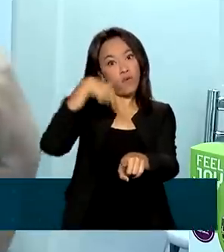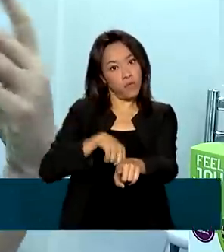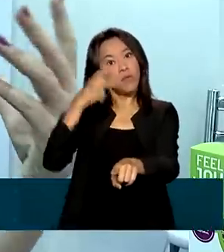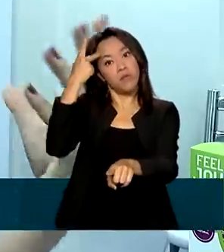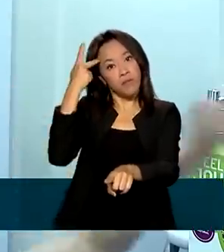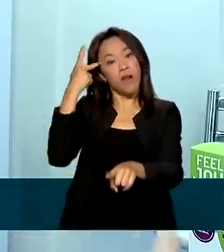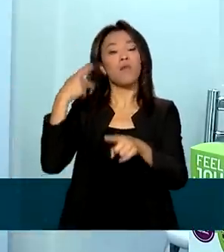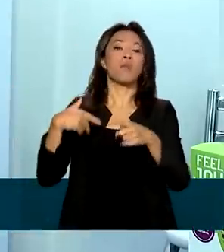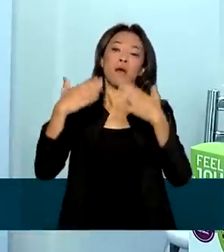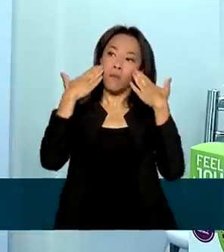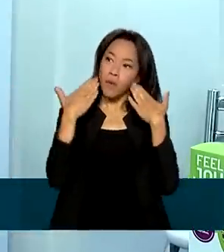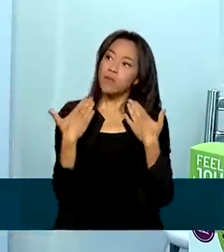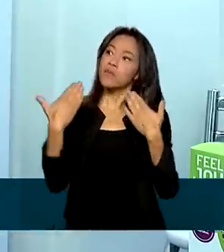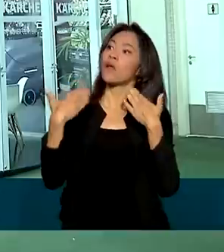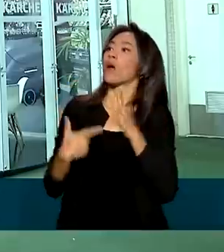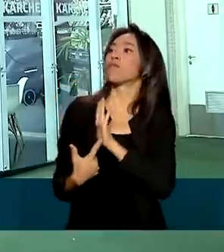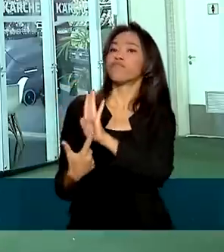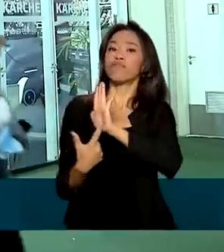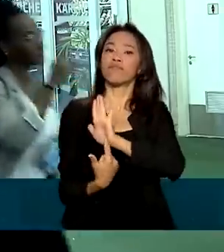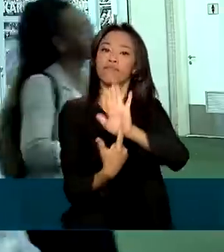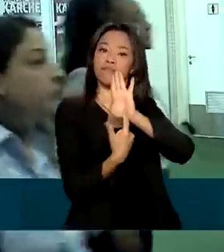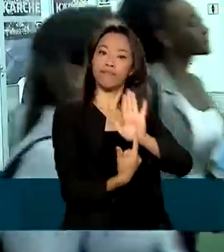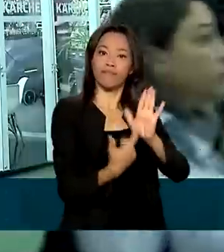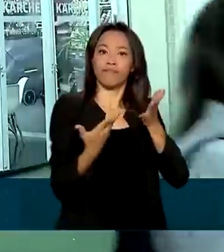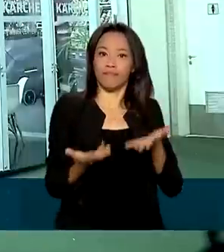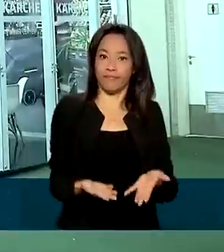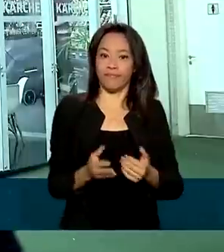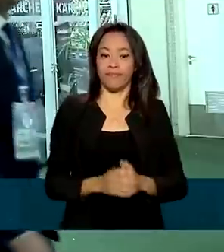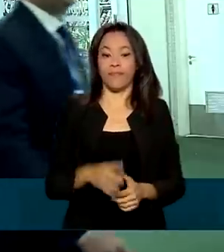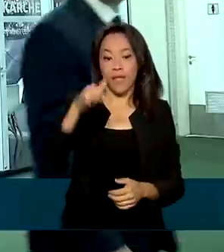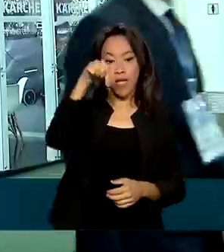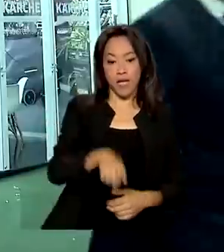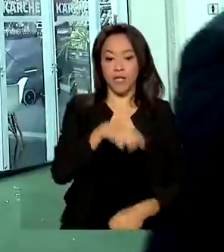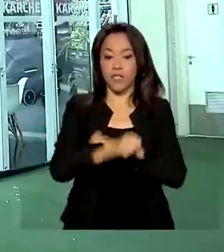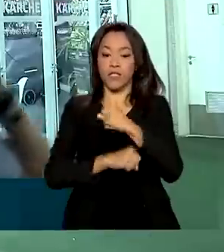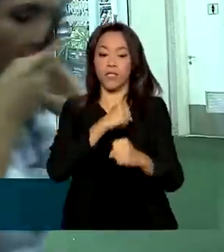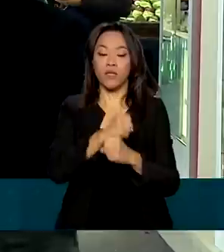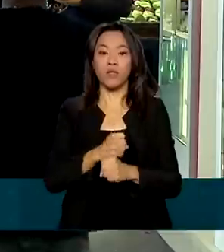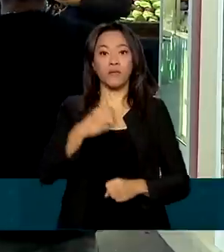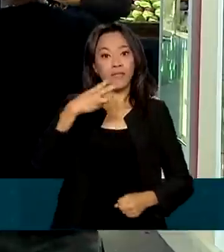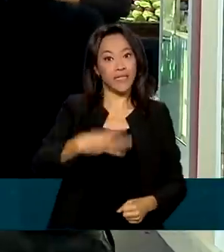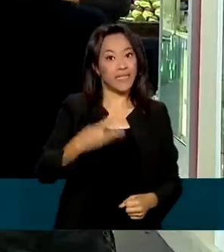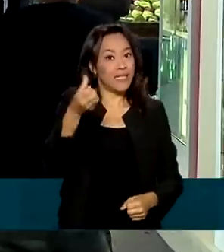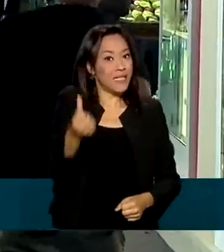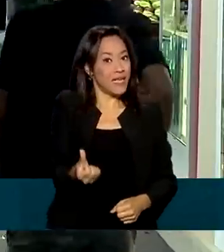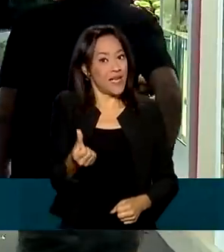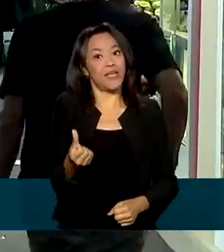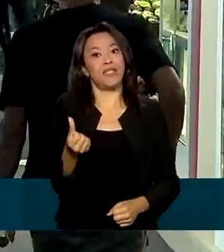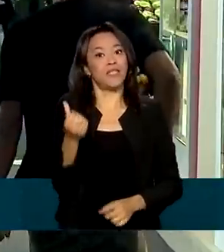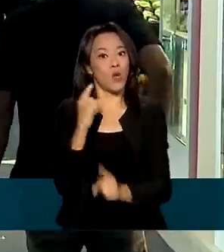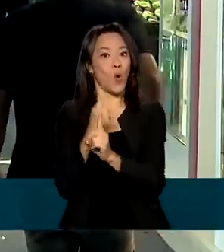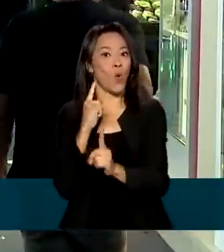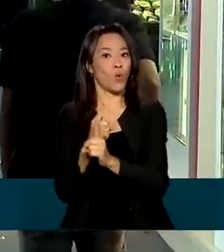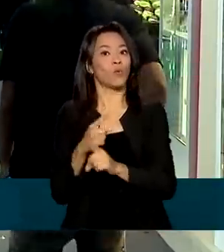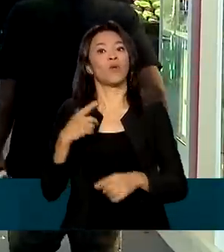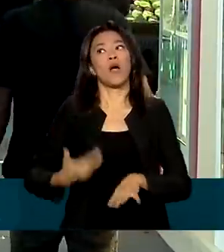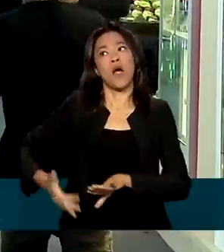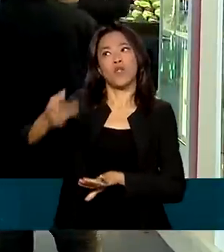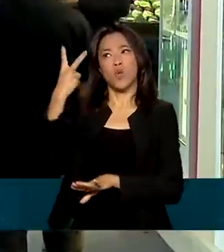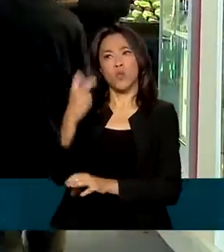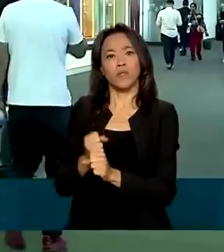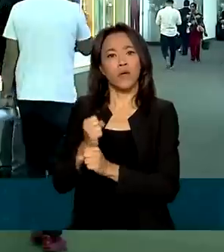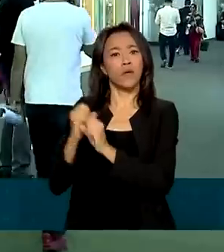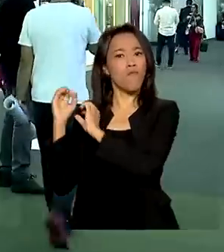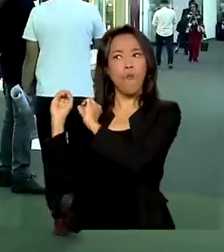ampliar os negócios. A edição deste ano é de número 36, depois de dois anos sem um evento por causa da